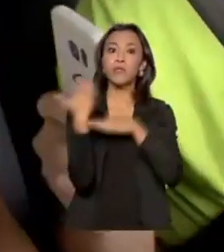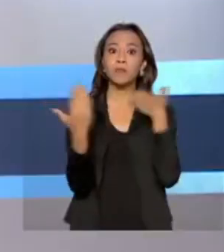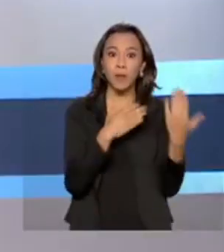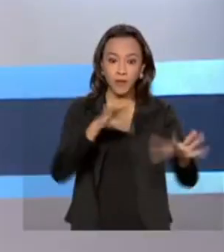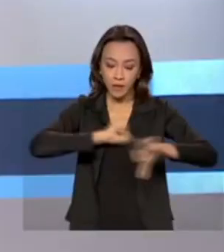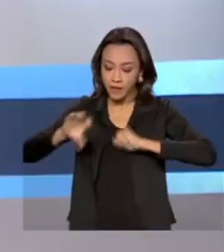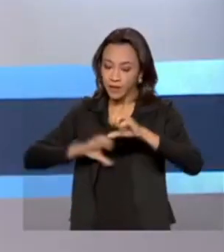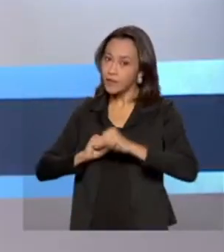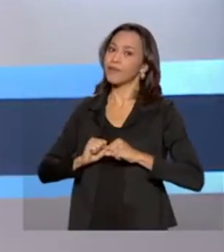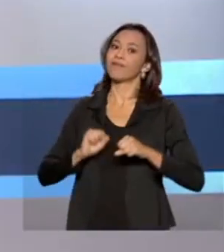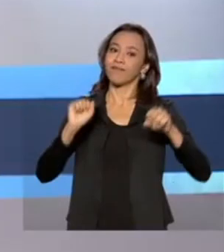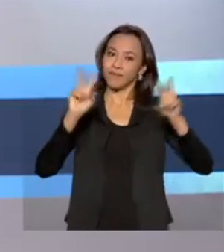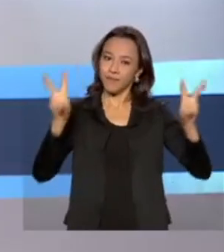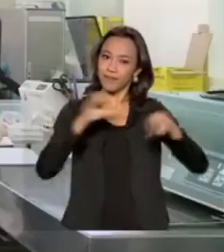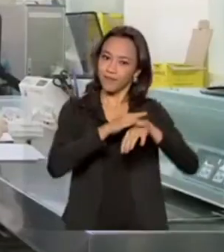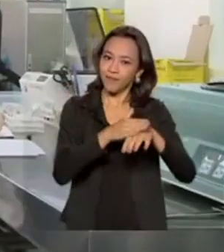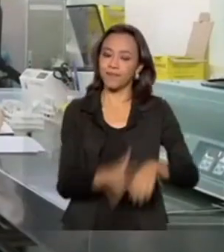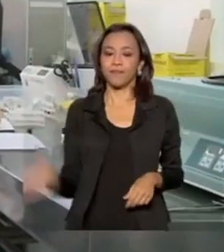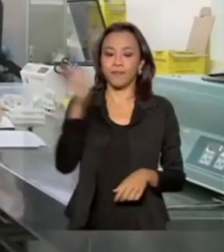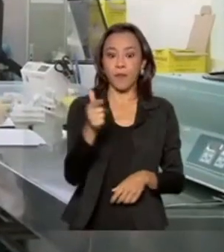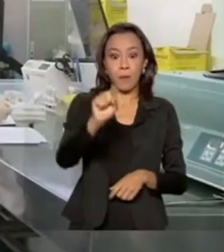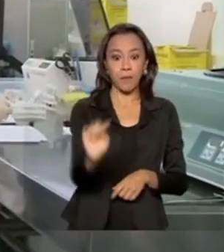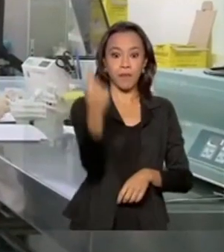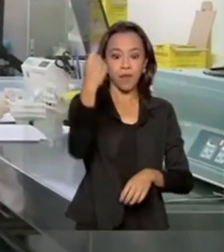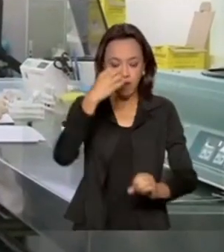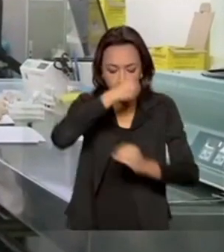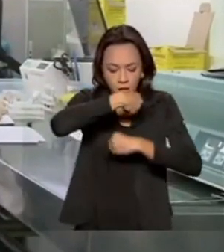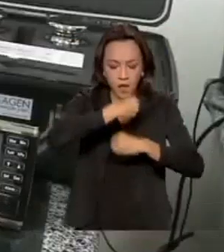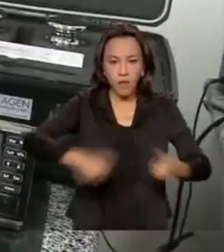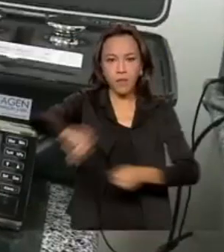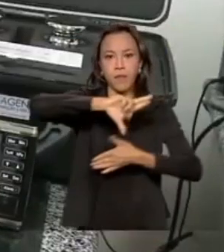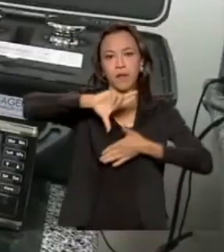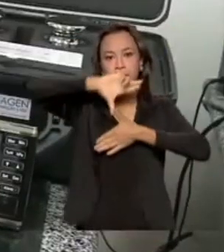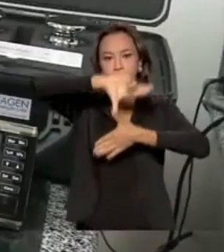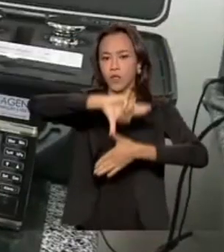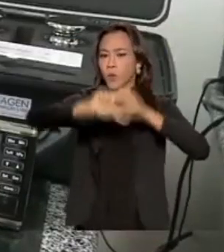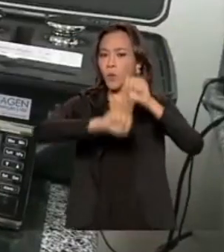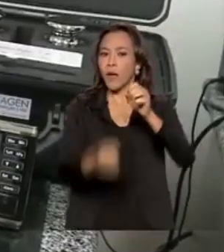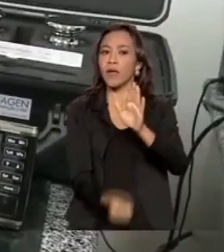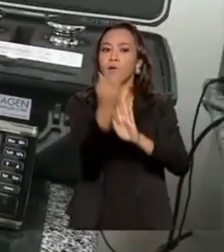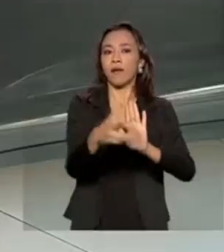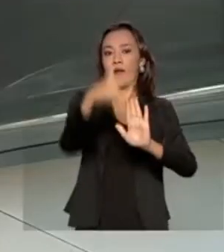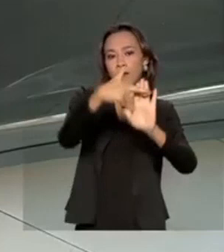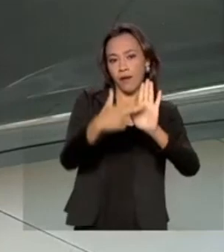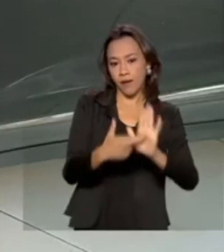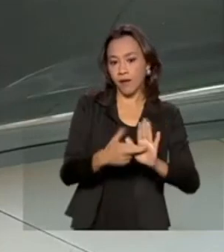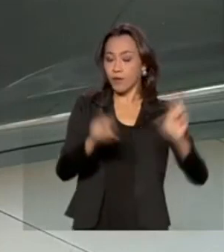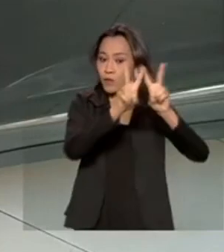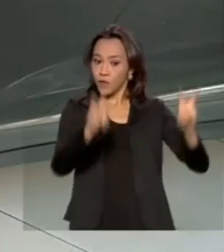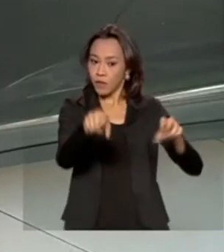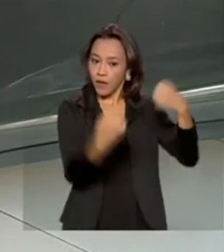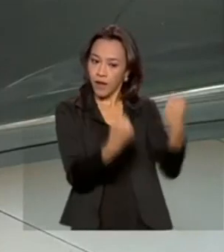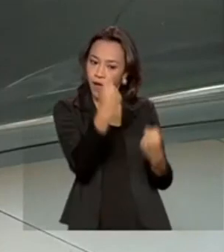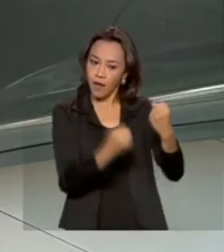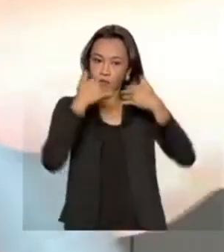doença. E veja ainda, primeiro laboratório da América Latina a estabelecer requisitos para veículos híbridos